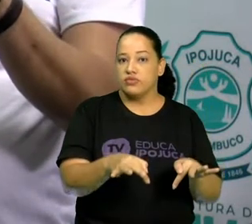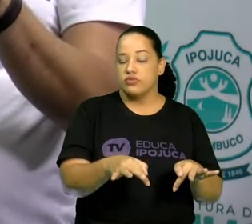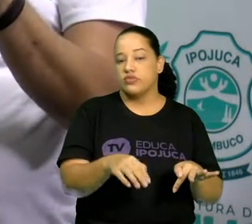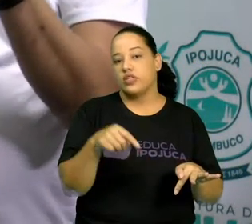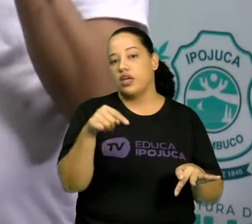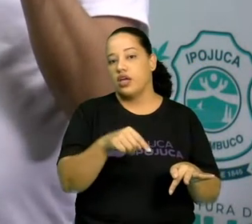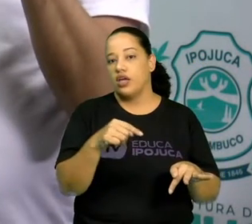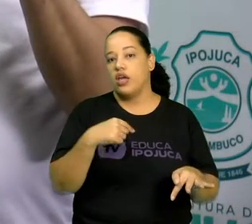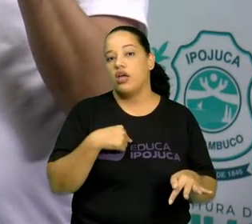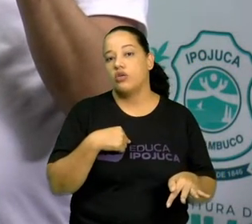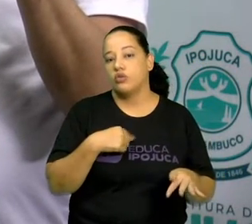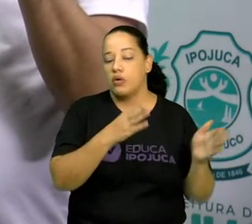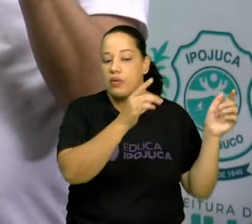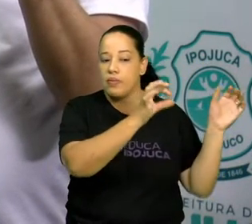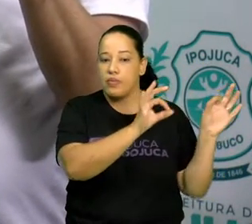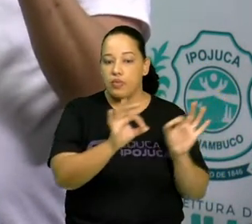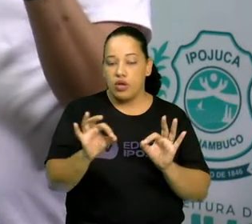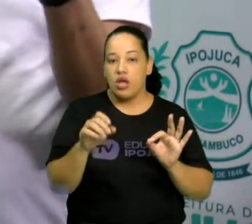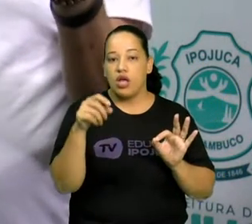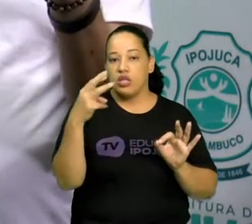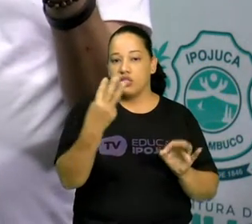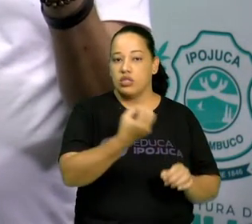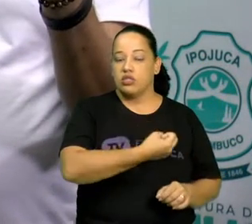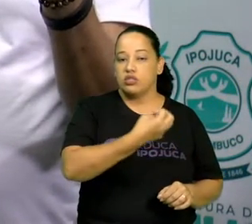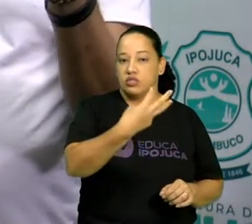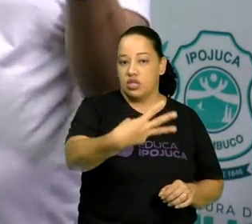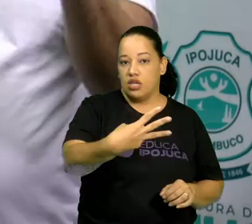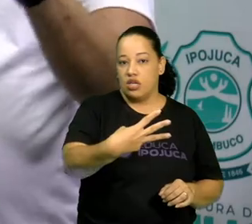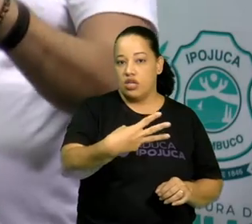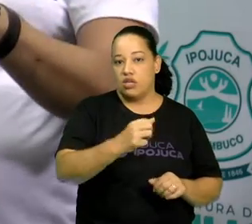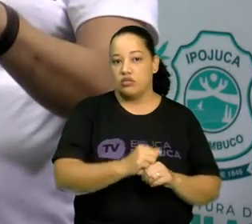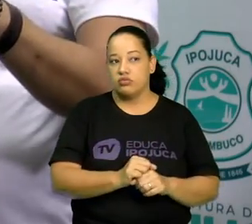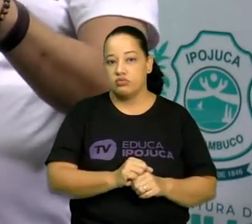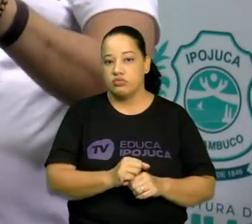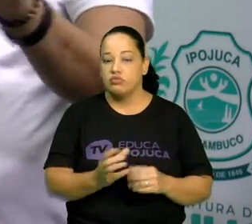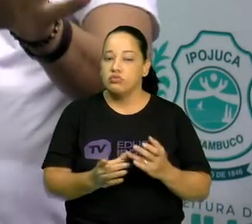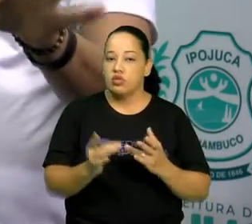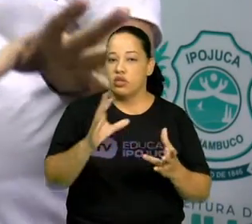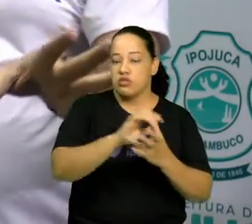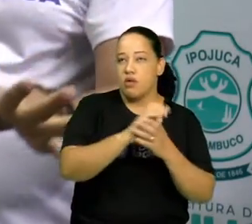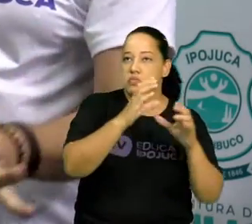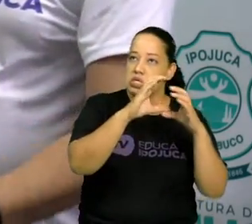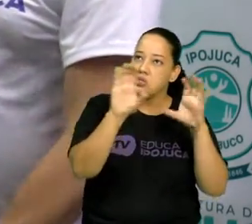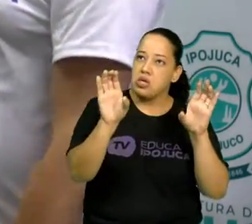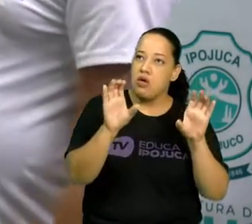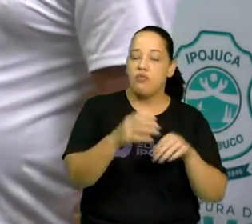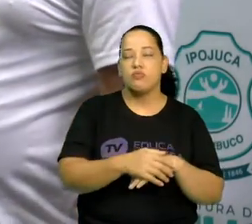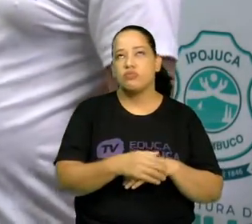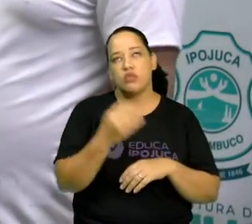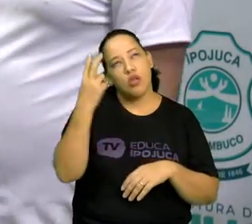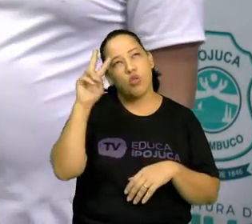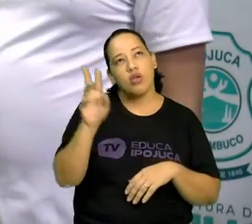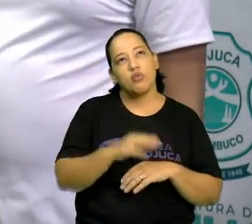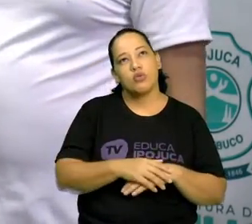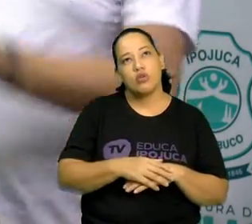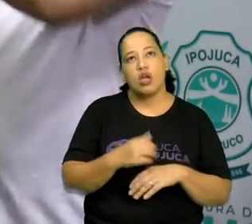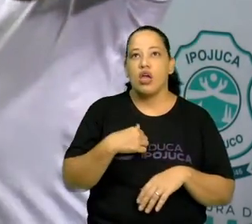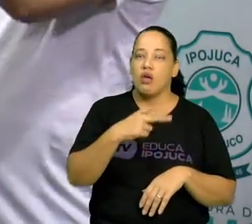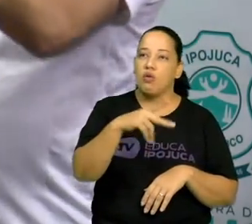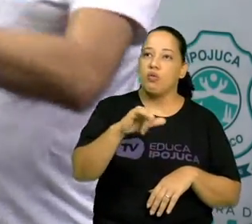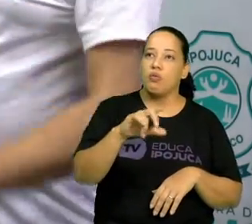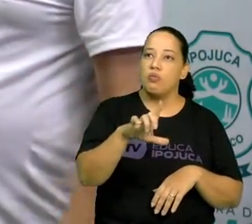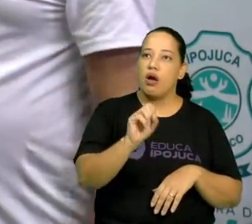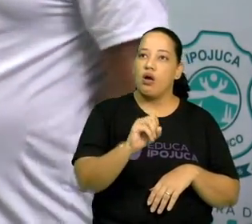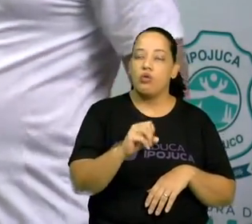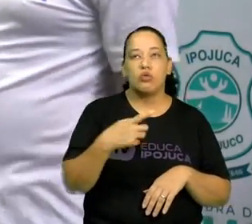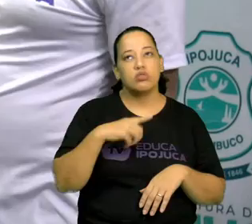3, que é o Céu vai casar, ou é o casamento de Céu, não lembro agora, enfim. Eu só não trabalhei com Paulo Caldas aqui, mas